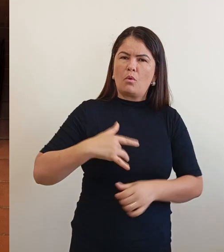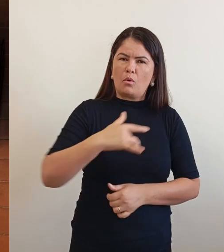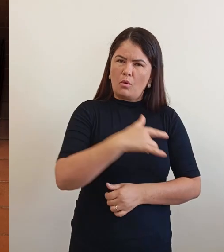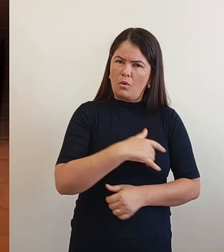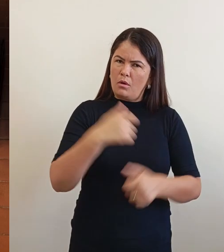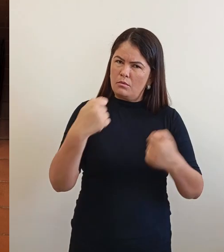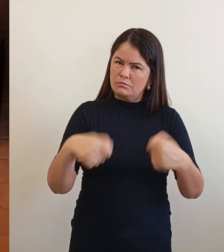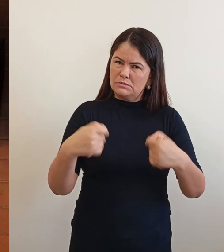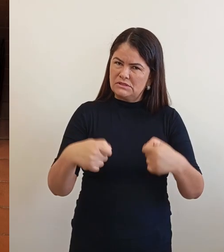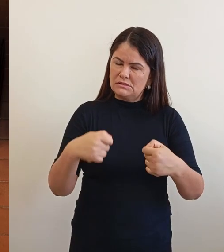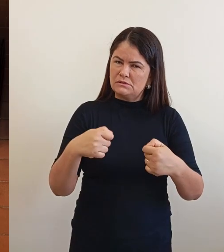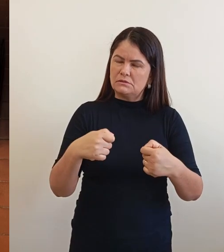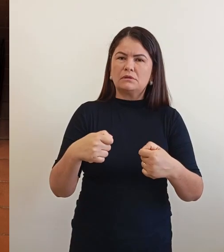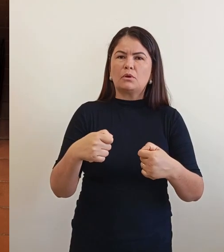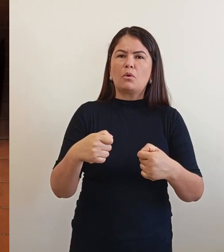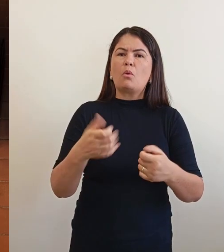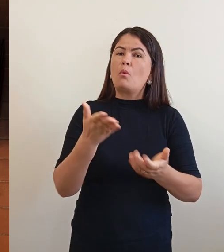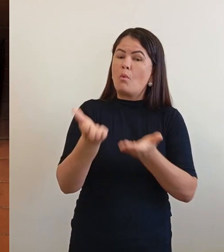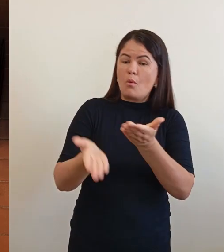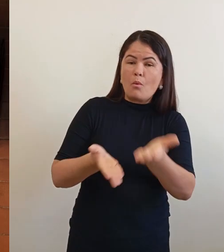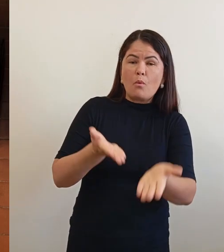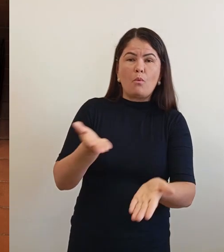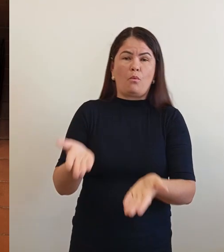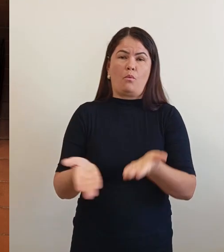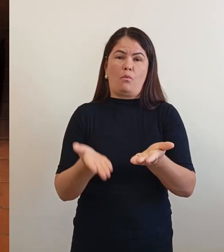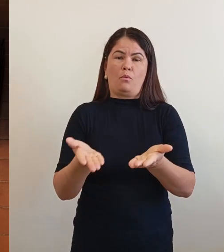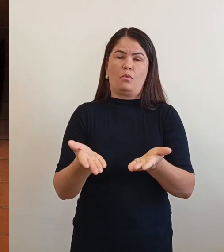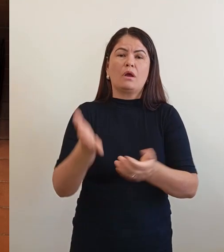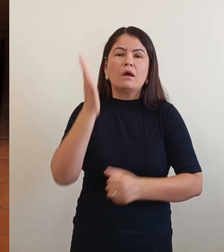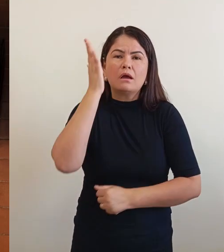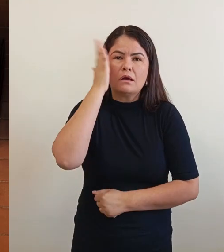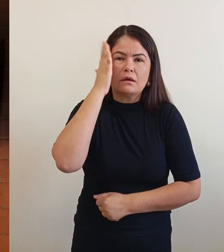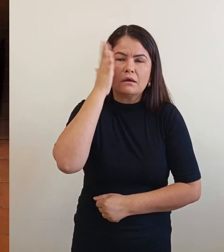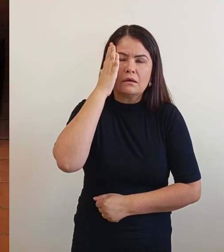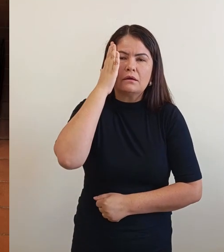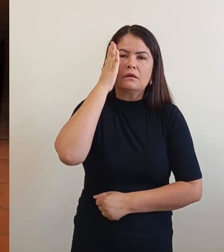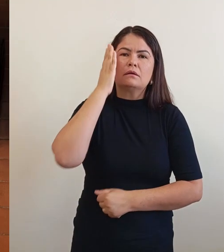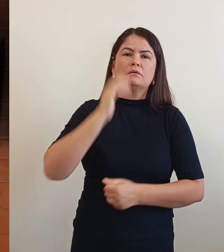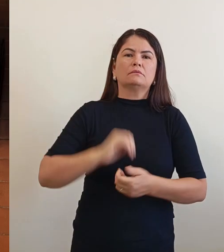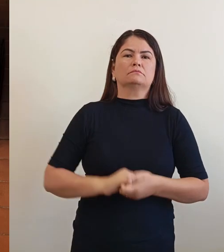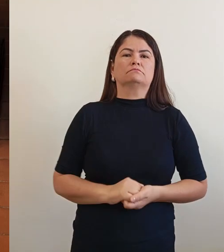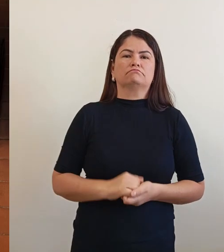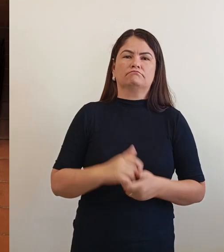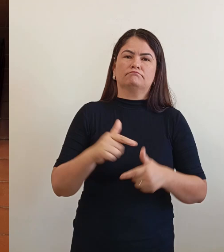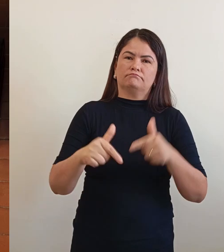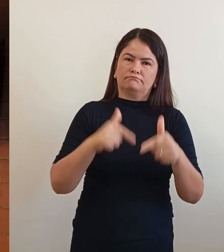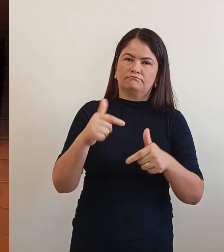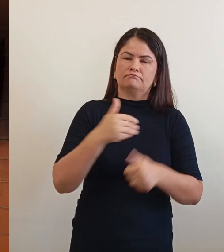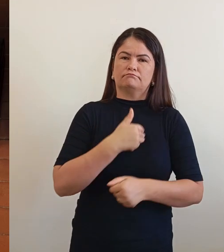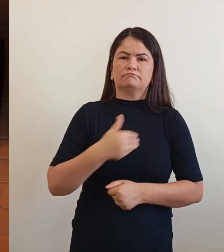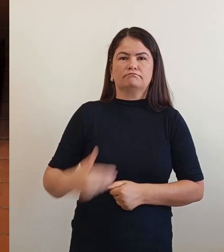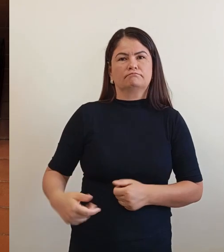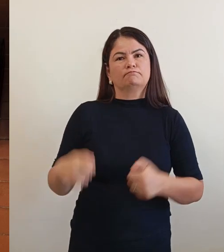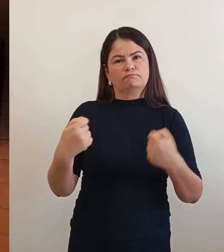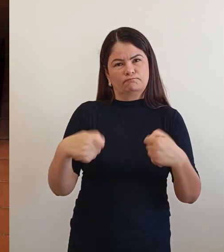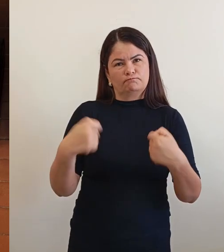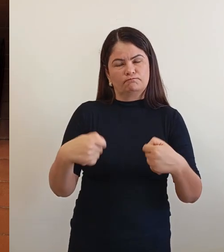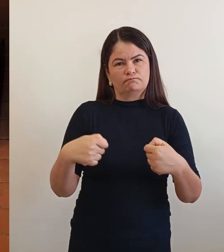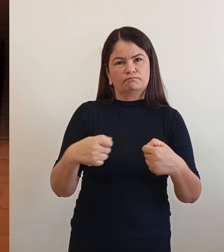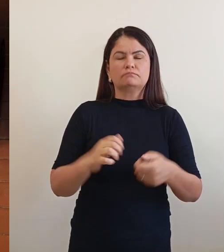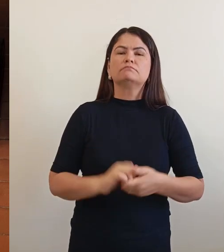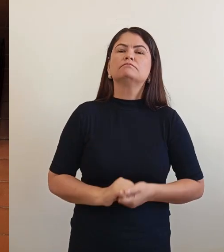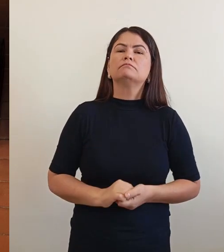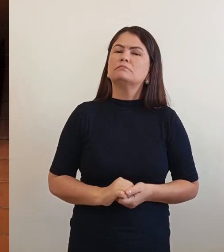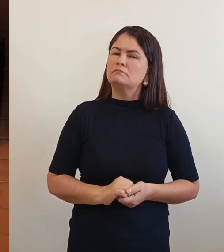atenção. Precisa de saber. O funcionário precisa de saber. Que a gente tem que tratar